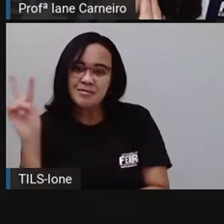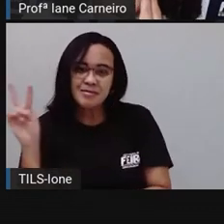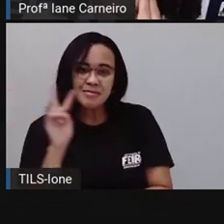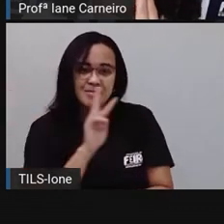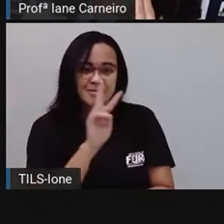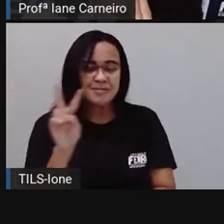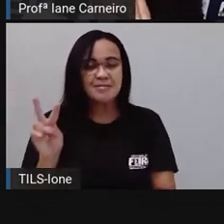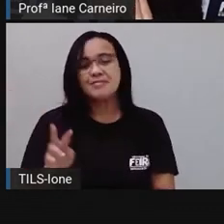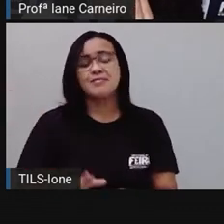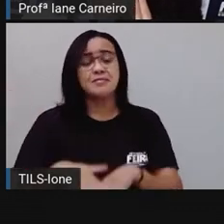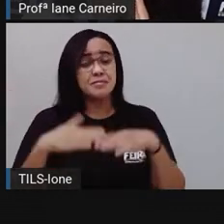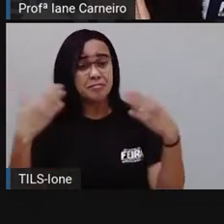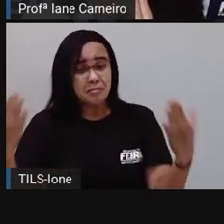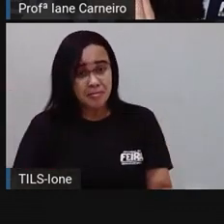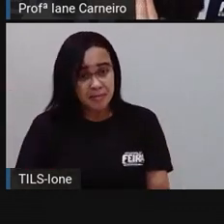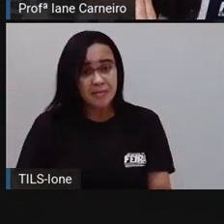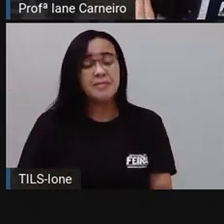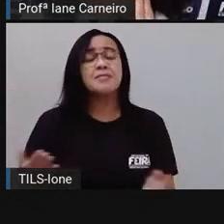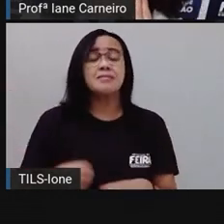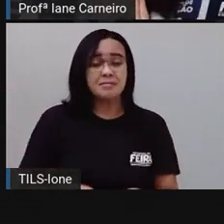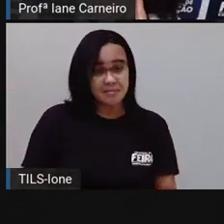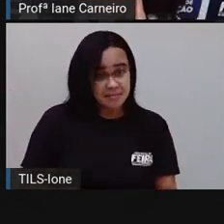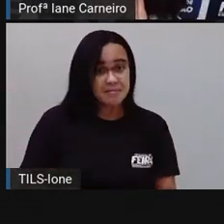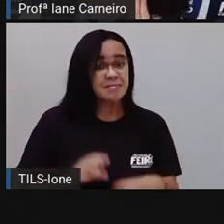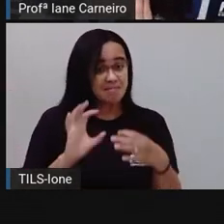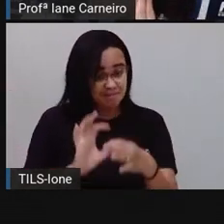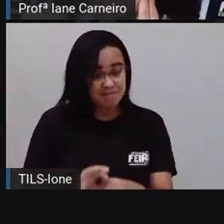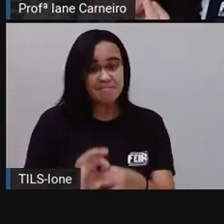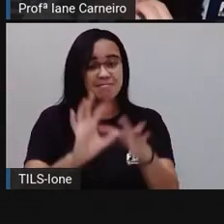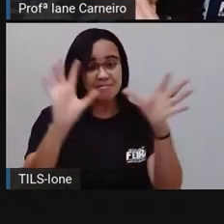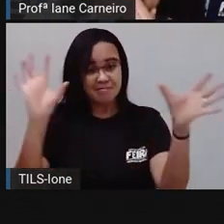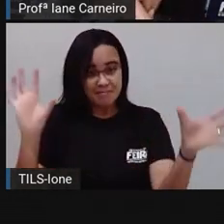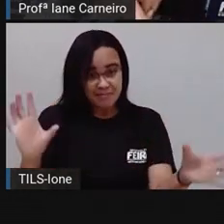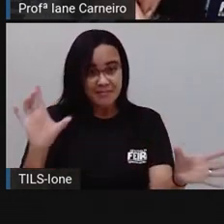Mas, como estão disponíveis,